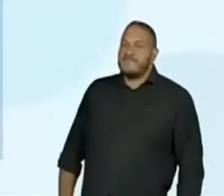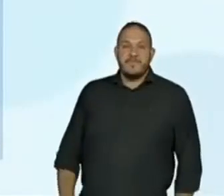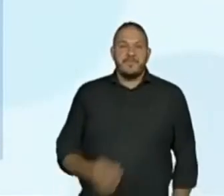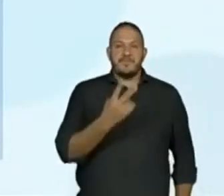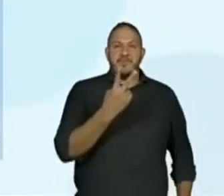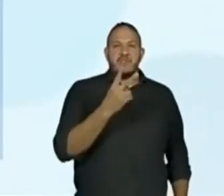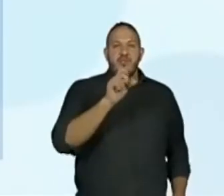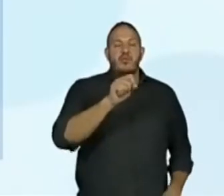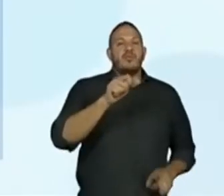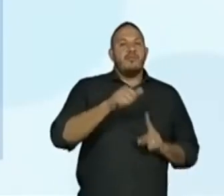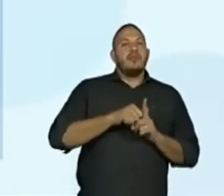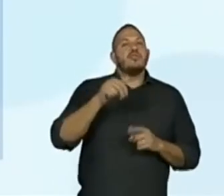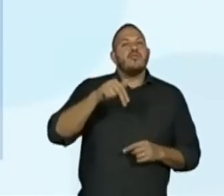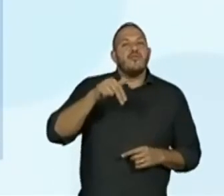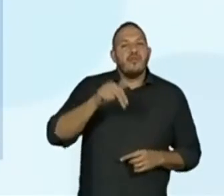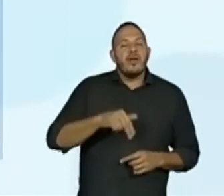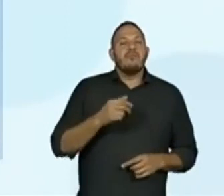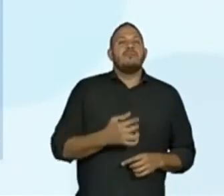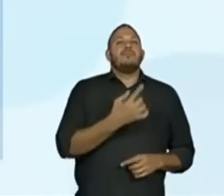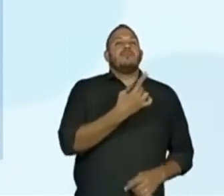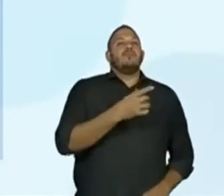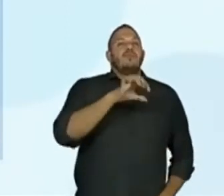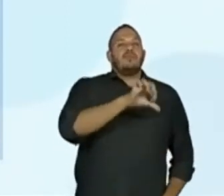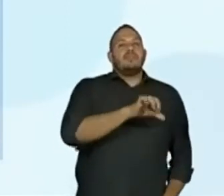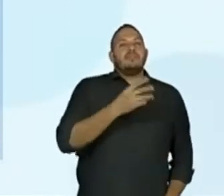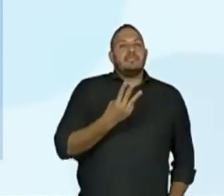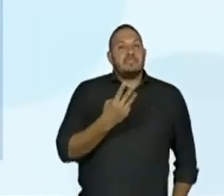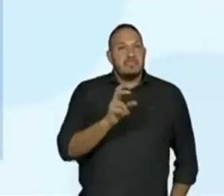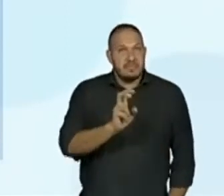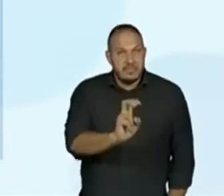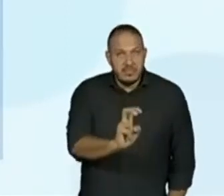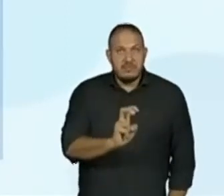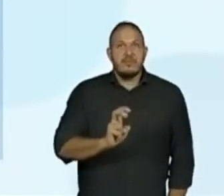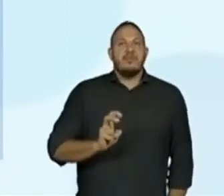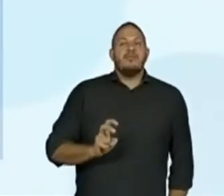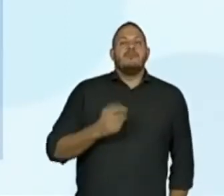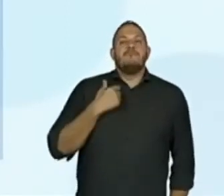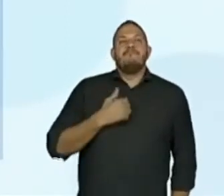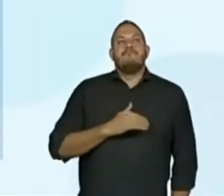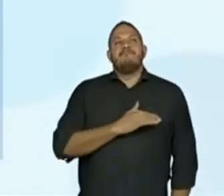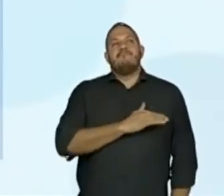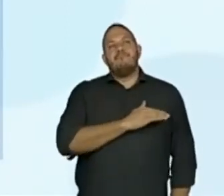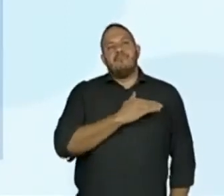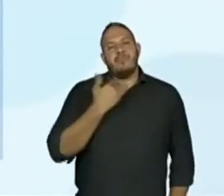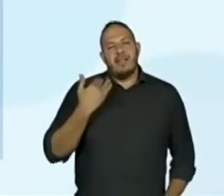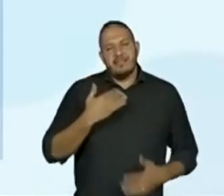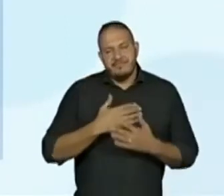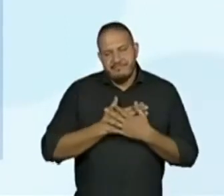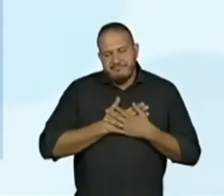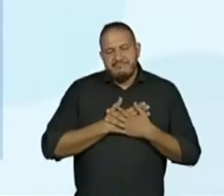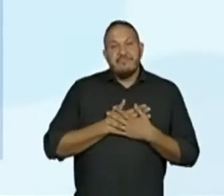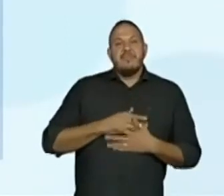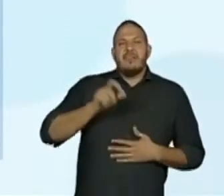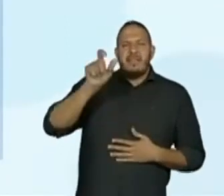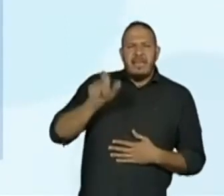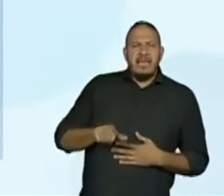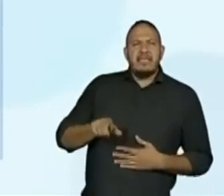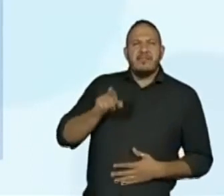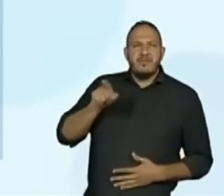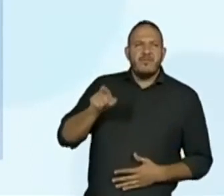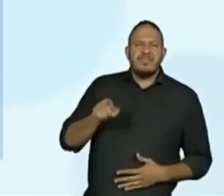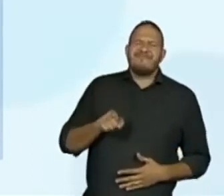de novembro de 1935, falece aquele que seria considerado